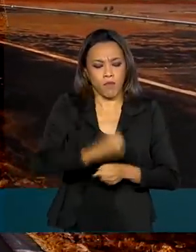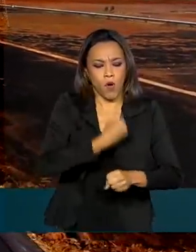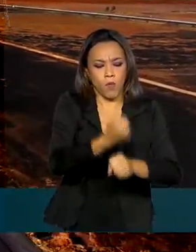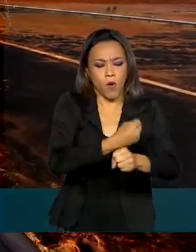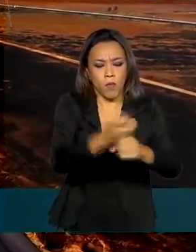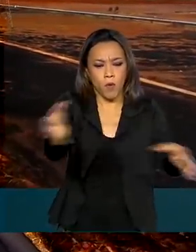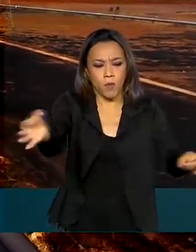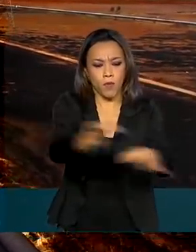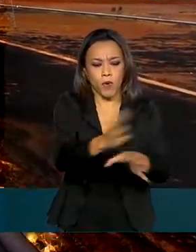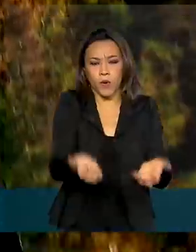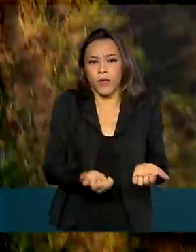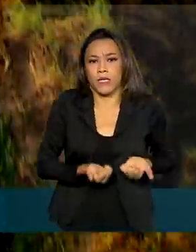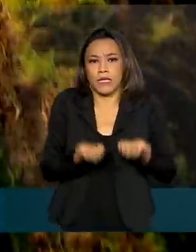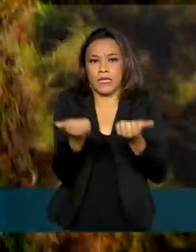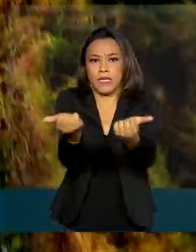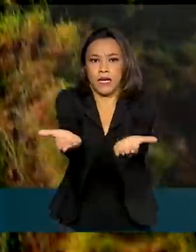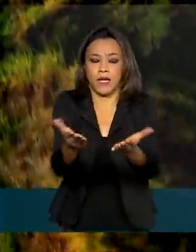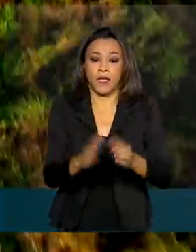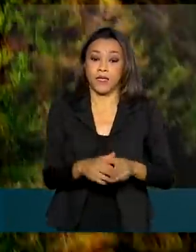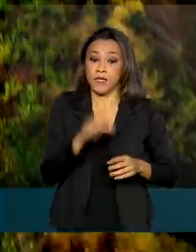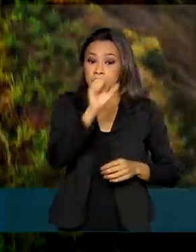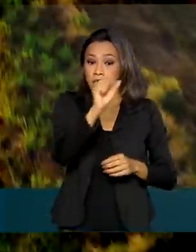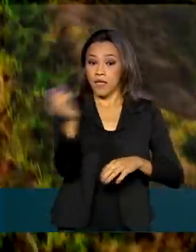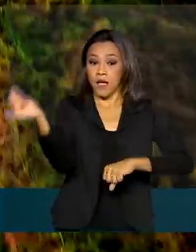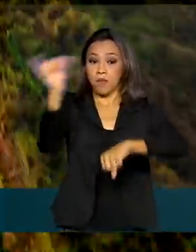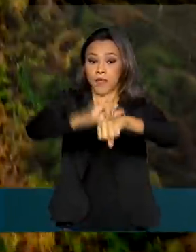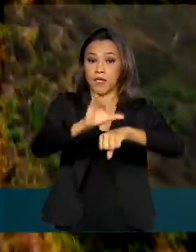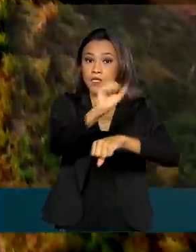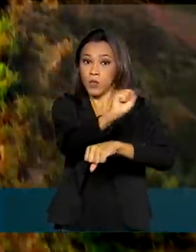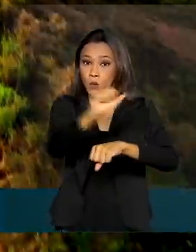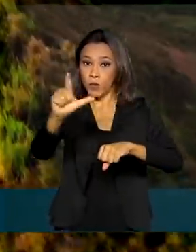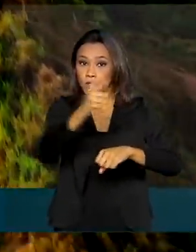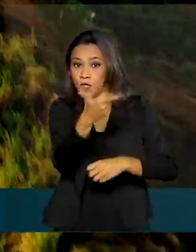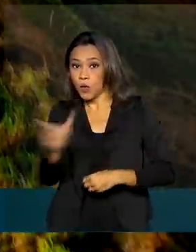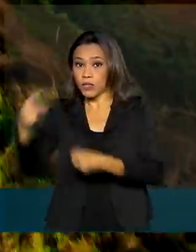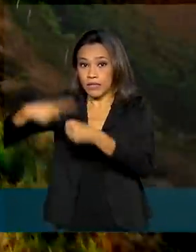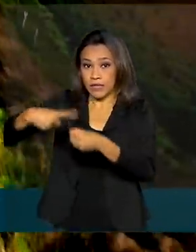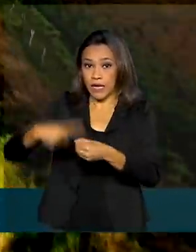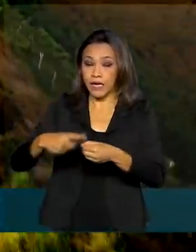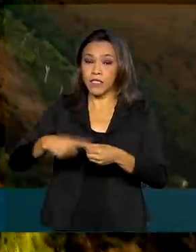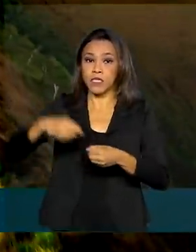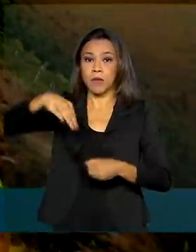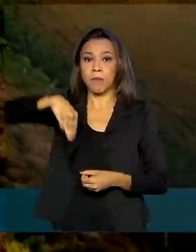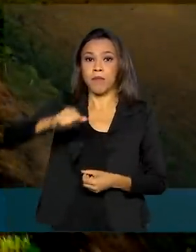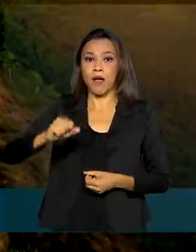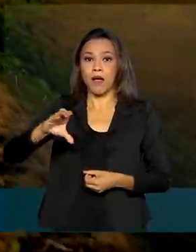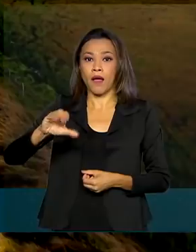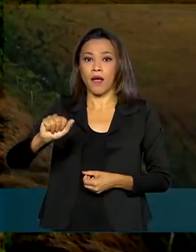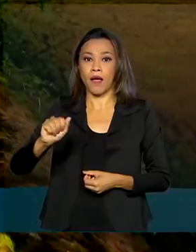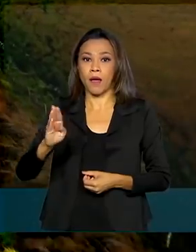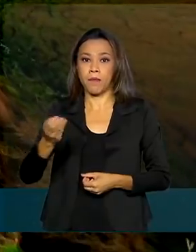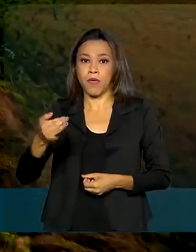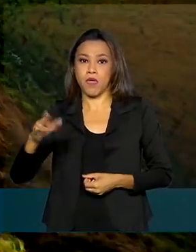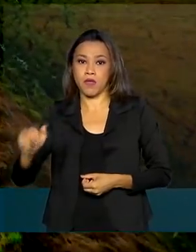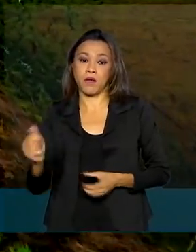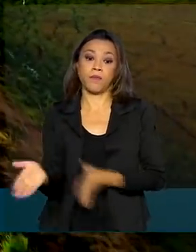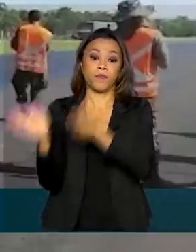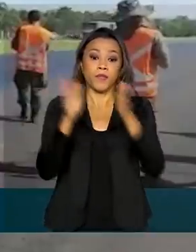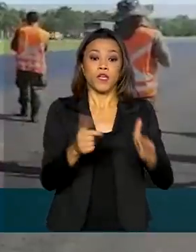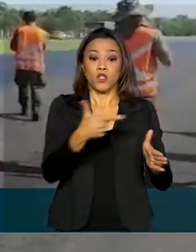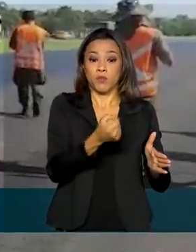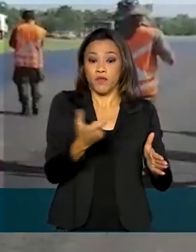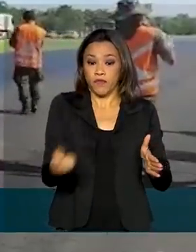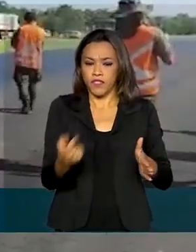BR-135 entre São Luís e a cidade de Bacabeira. Em 2020, já são mais de mil quilômetros de